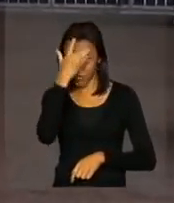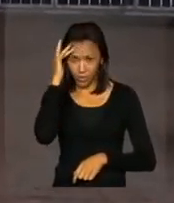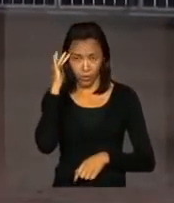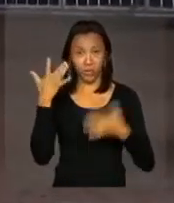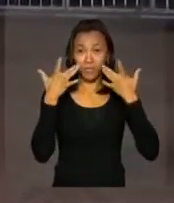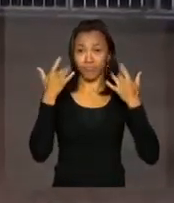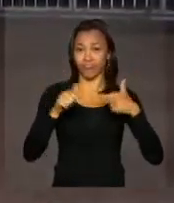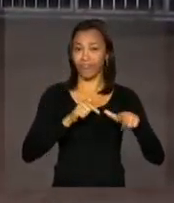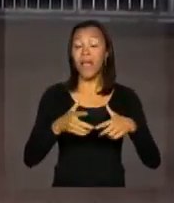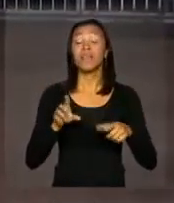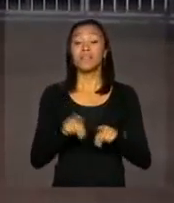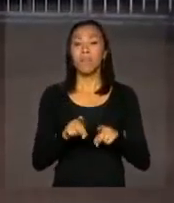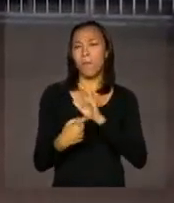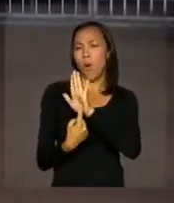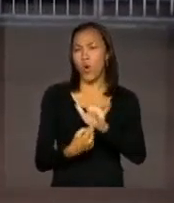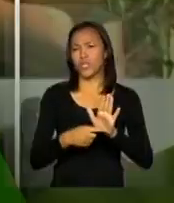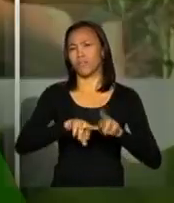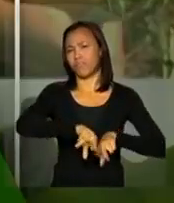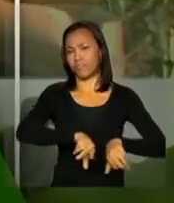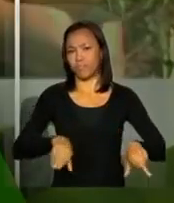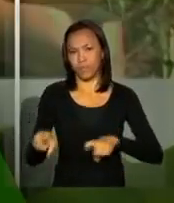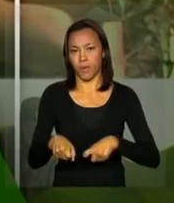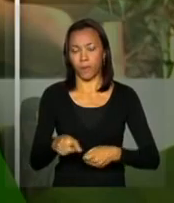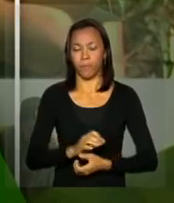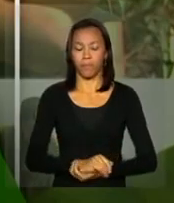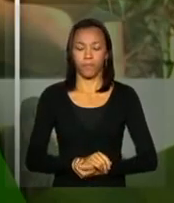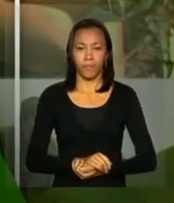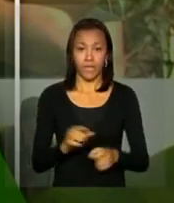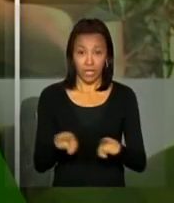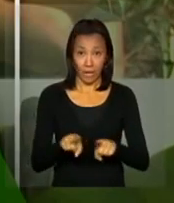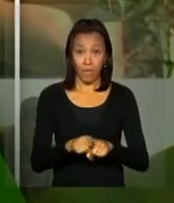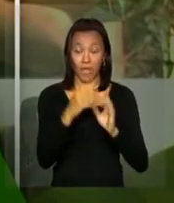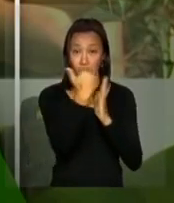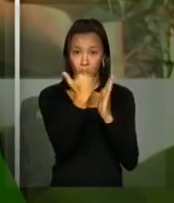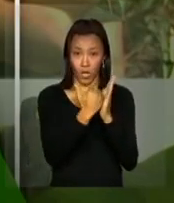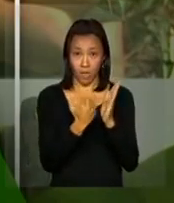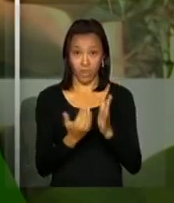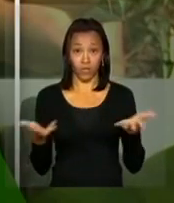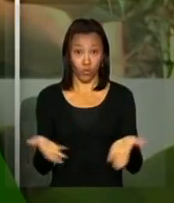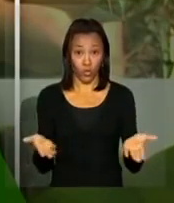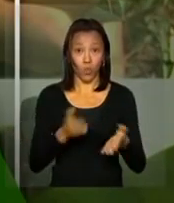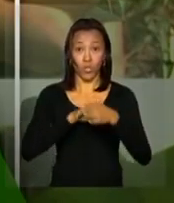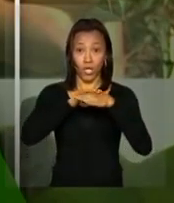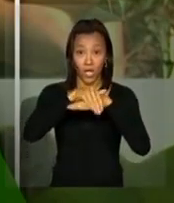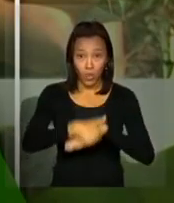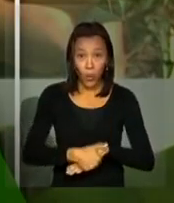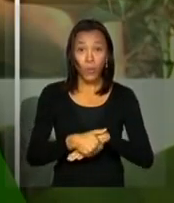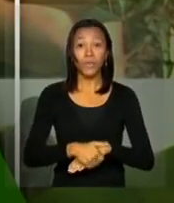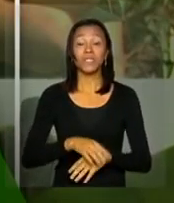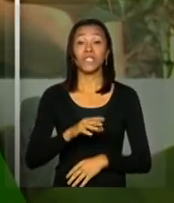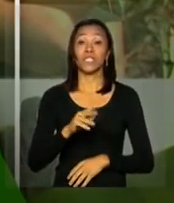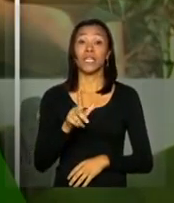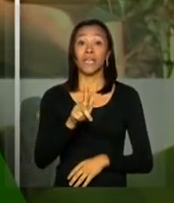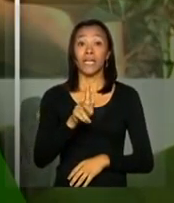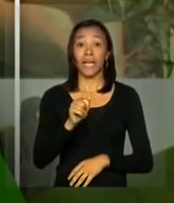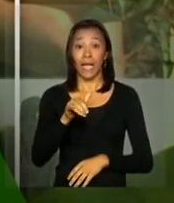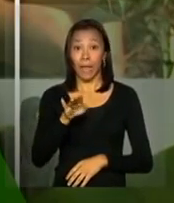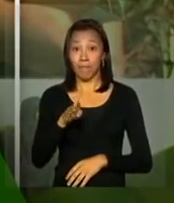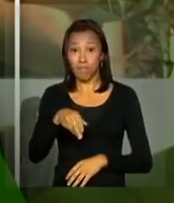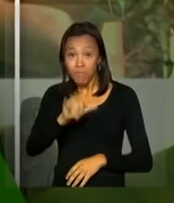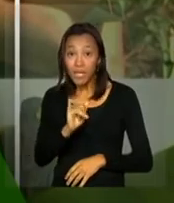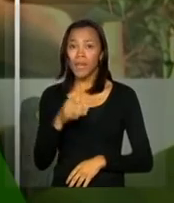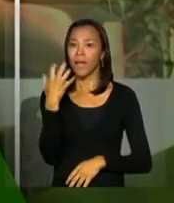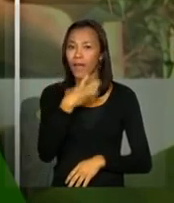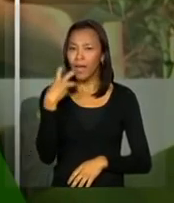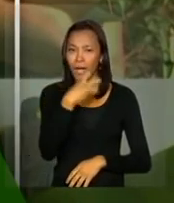diversidade cultural do Brasil rural. E na programação de hoje à noite, Gabi Amarantos canta com